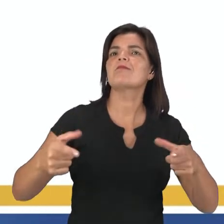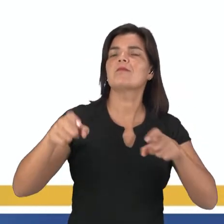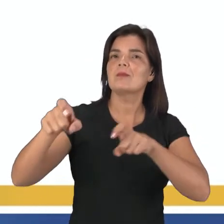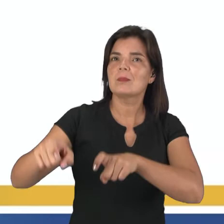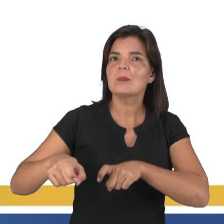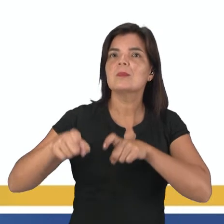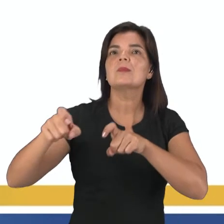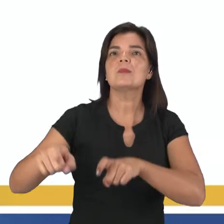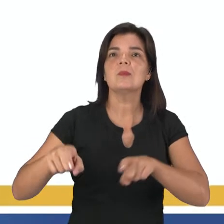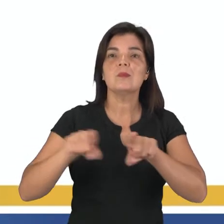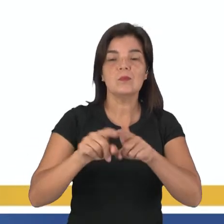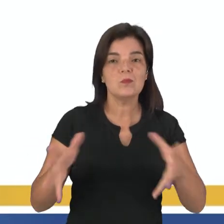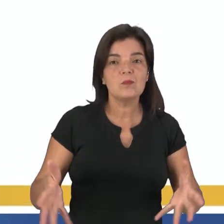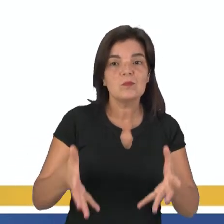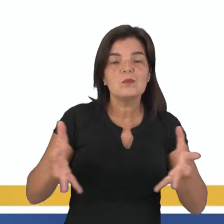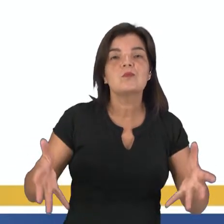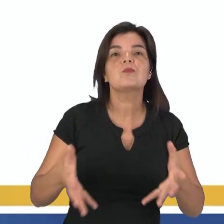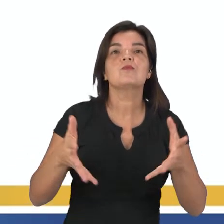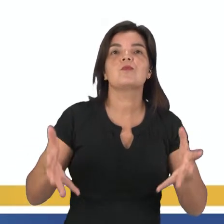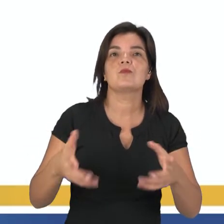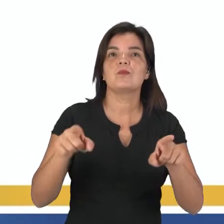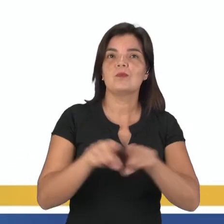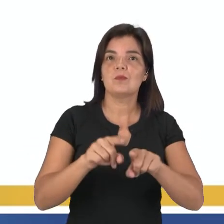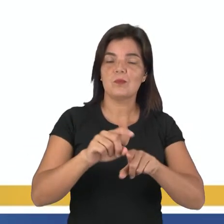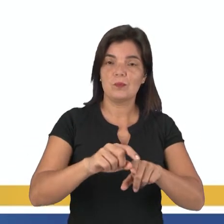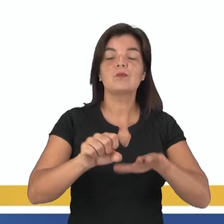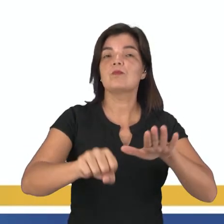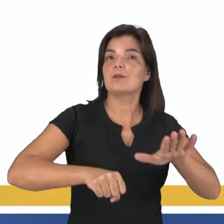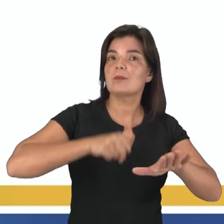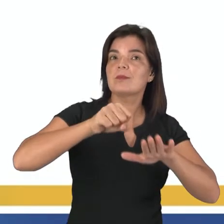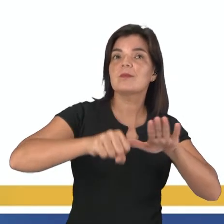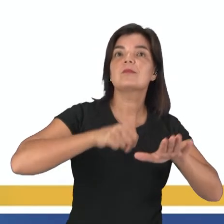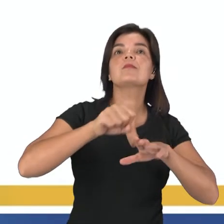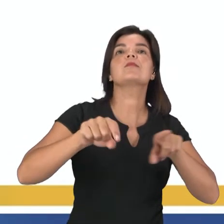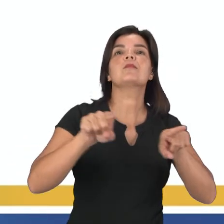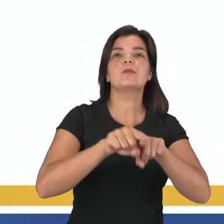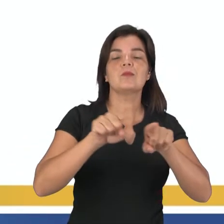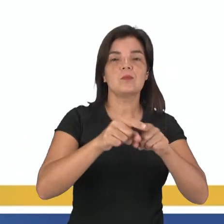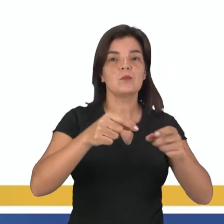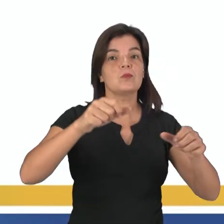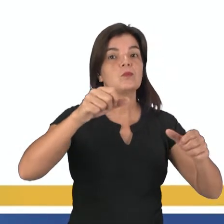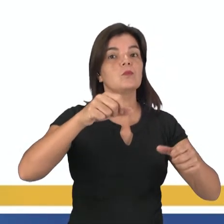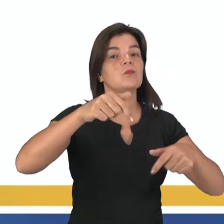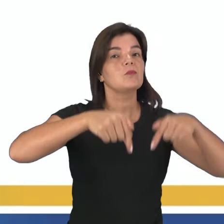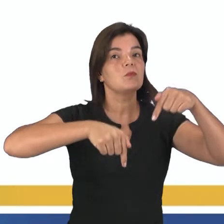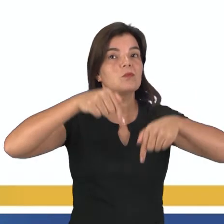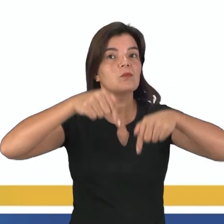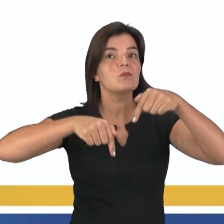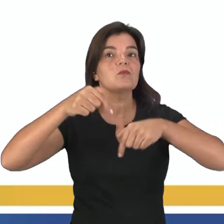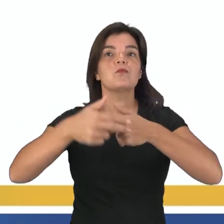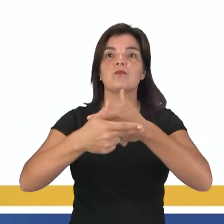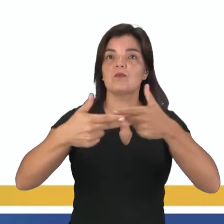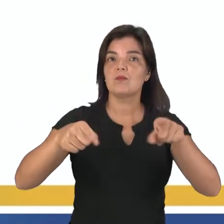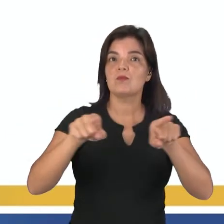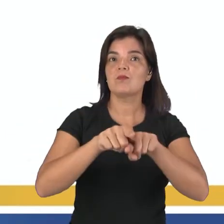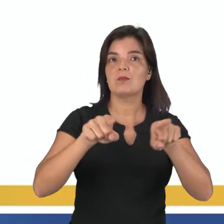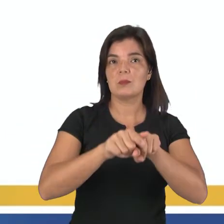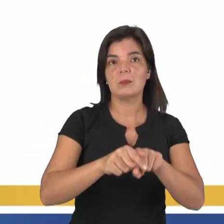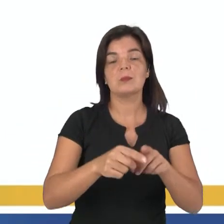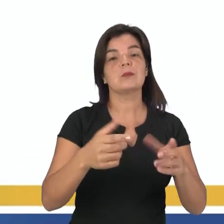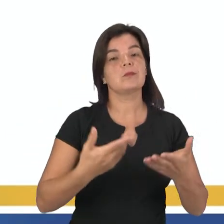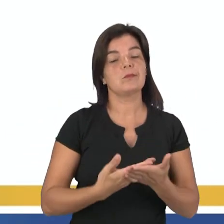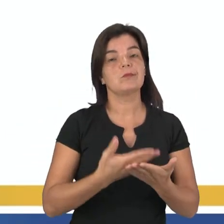propriedades rurais estimulando o uso intensivo de máquinas e produtos químicos para atender às